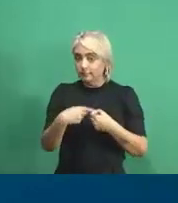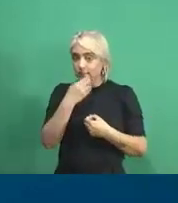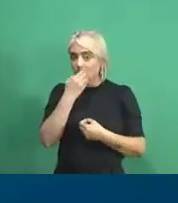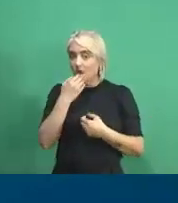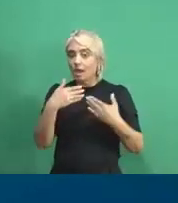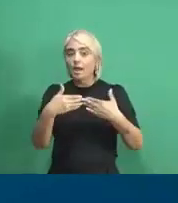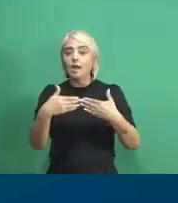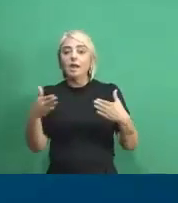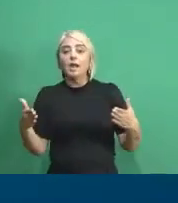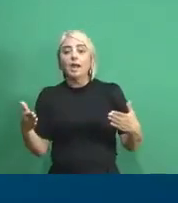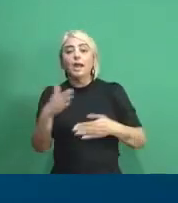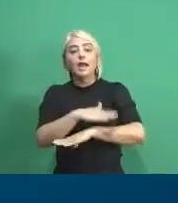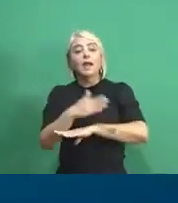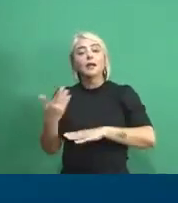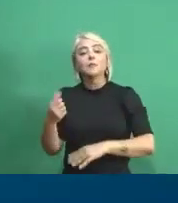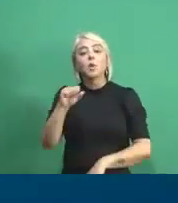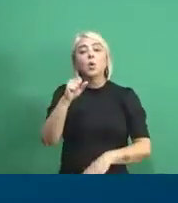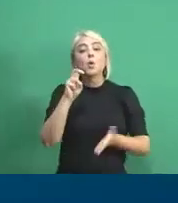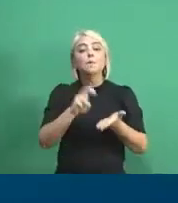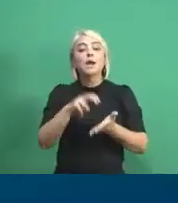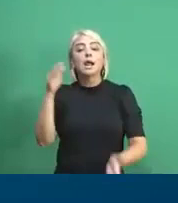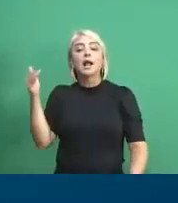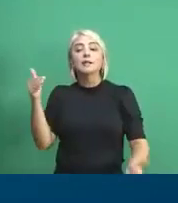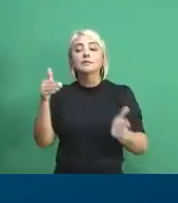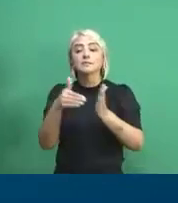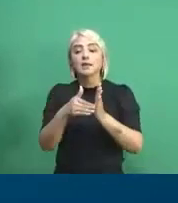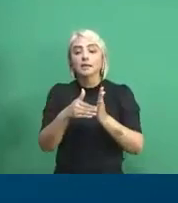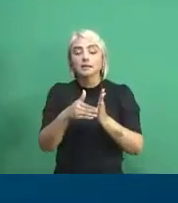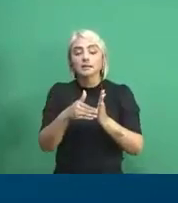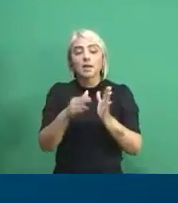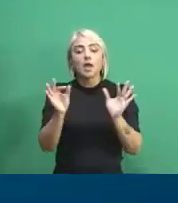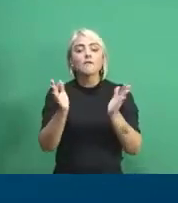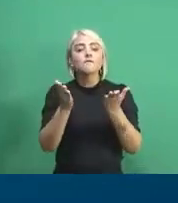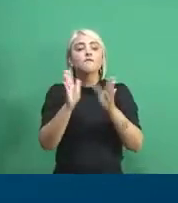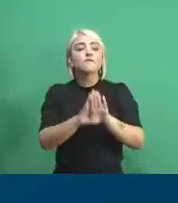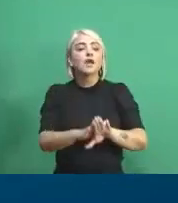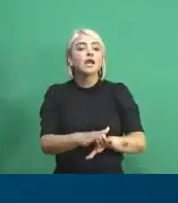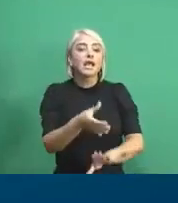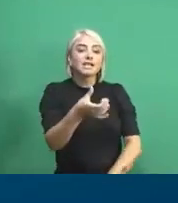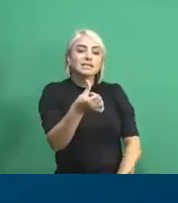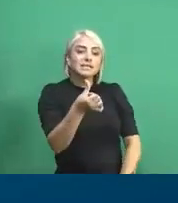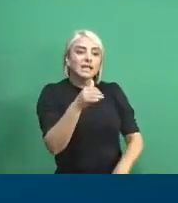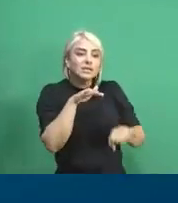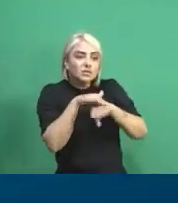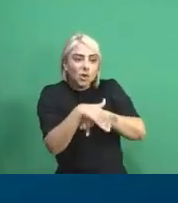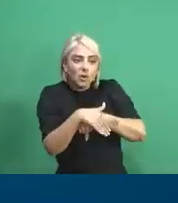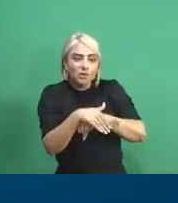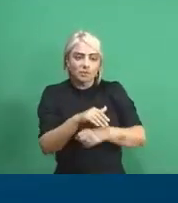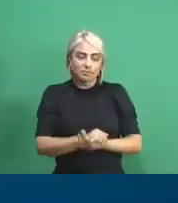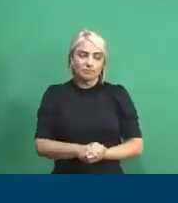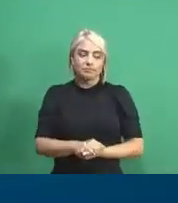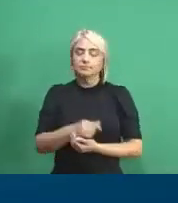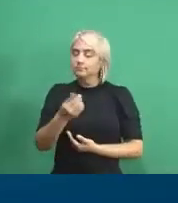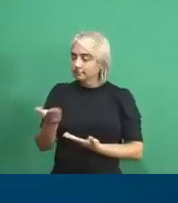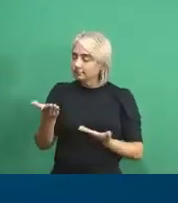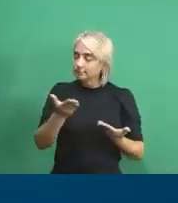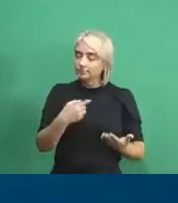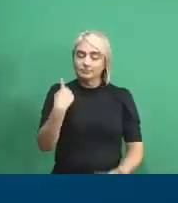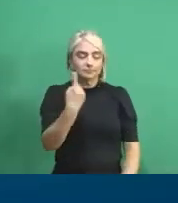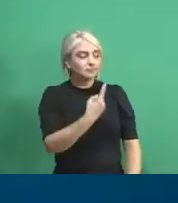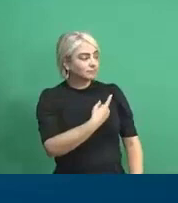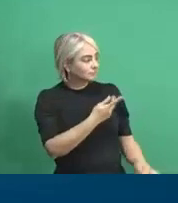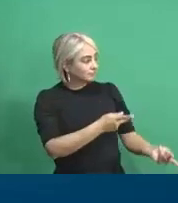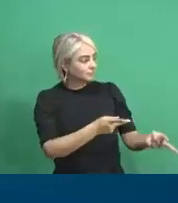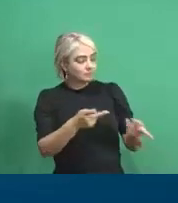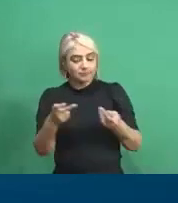portões abrem oito da manhã e vão até e fecham só seis horas da tarde. Então, você é o nosso